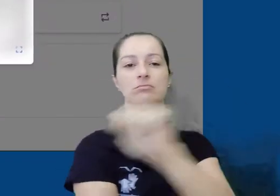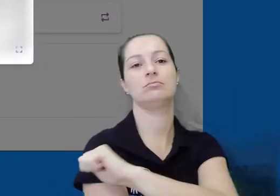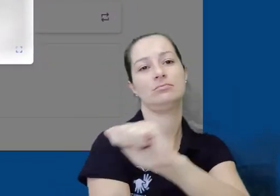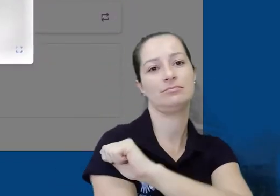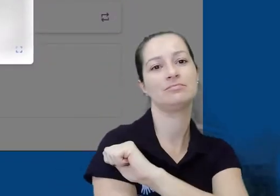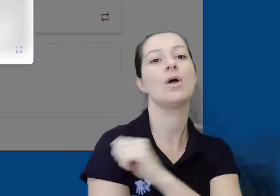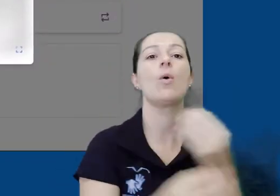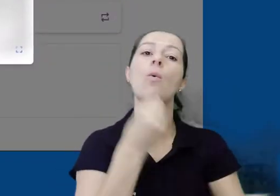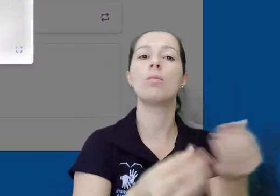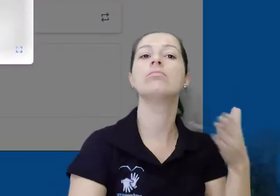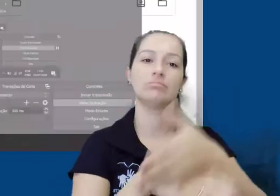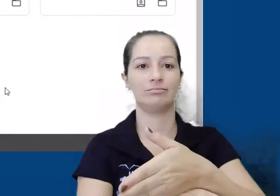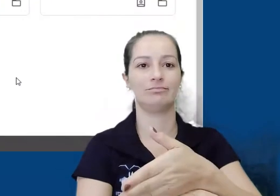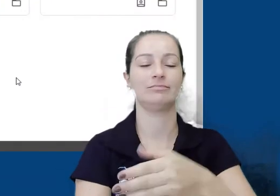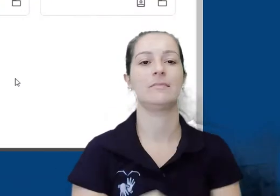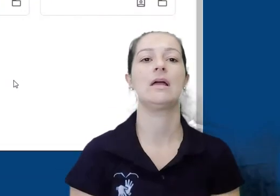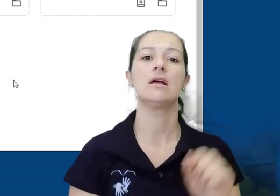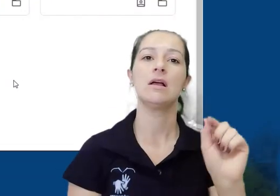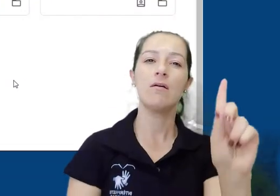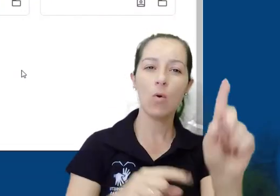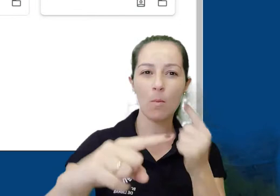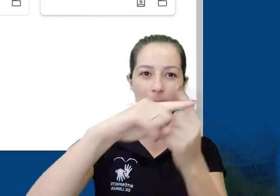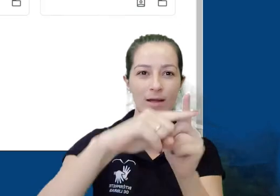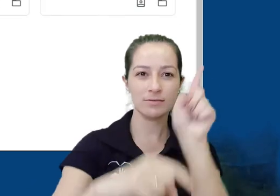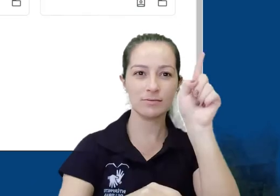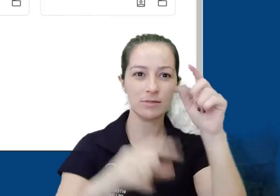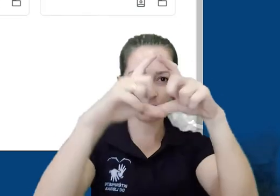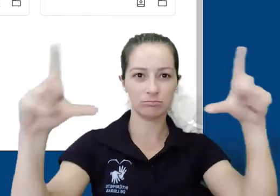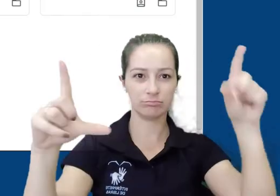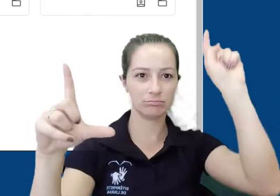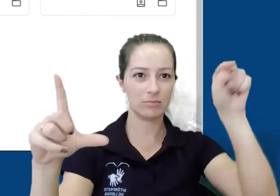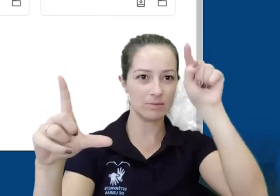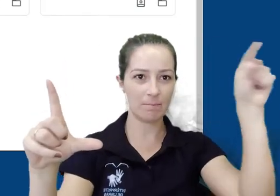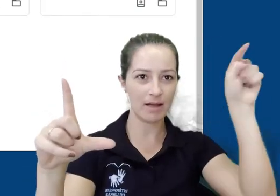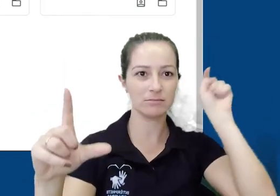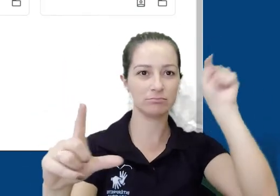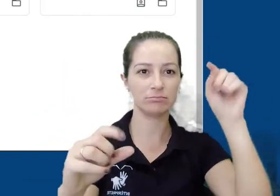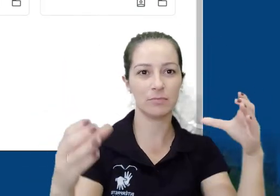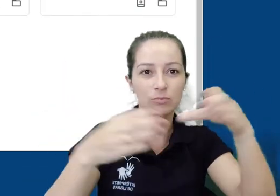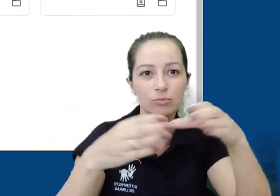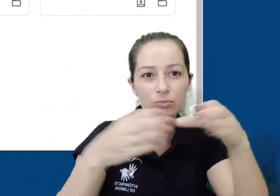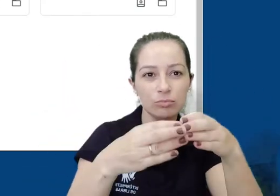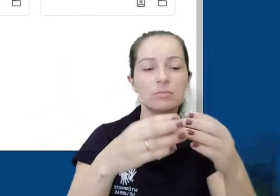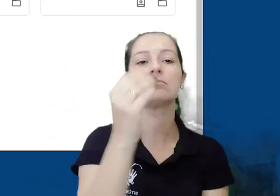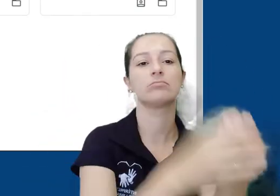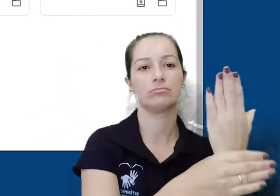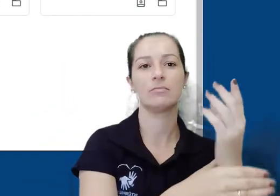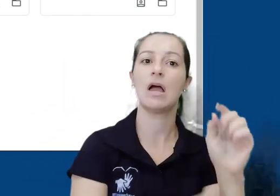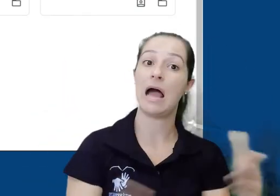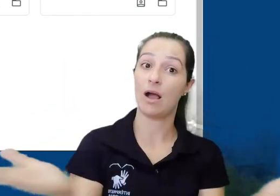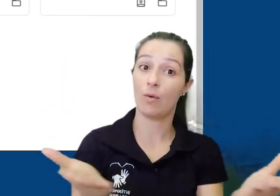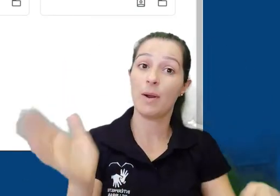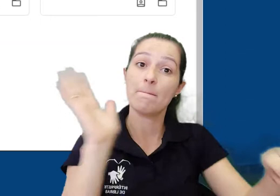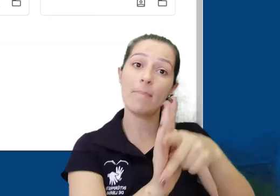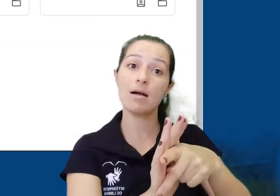enviar para seus alunos entrarem usando ele. Eles vão usar o sinal de mais no canto superior direito da aba principal do Classroom, onde criamos a turma. A